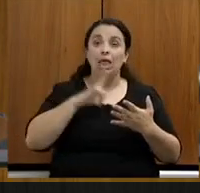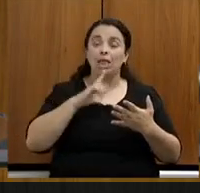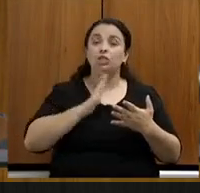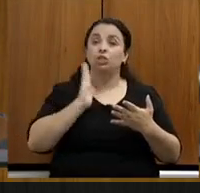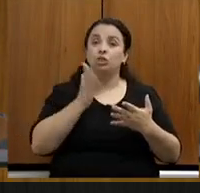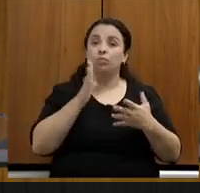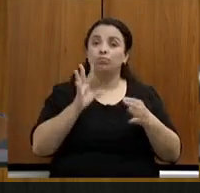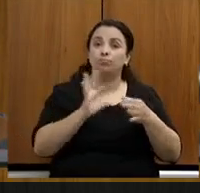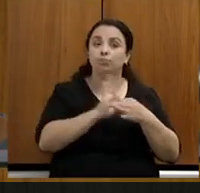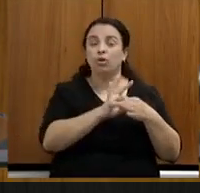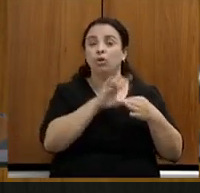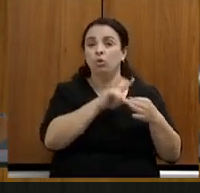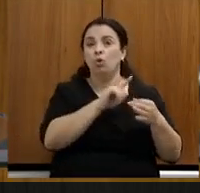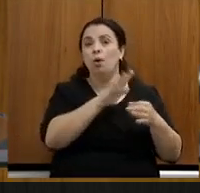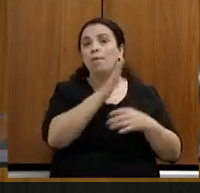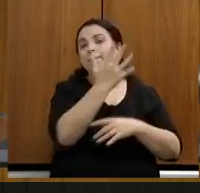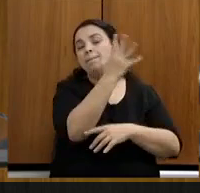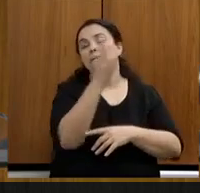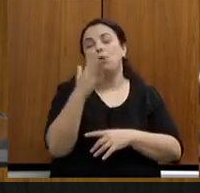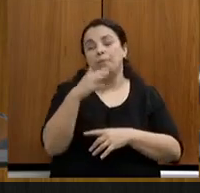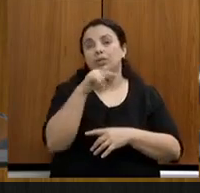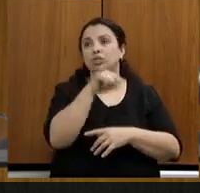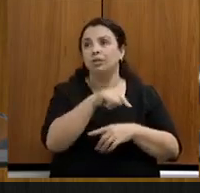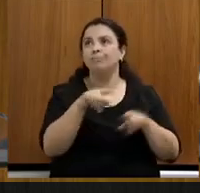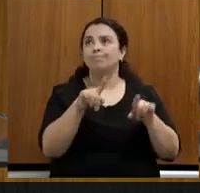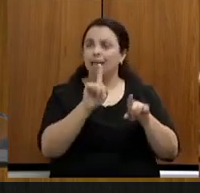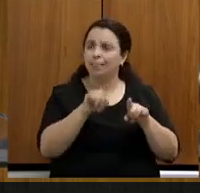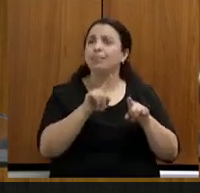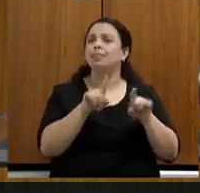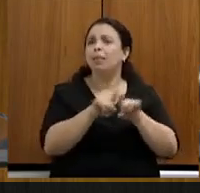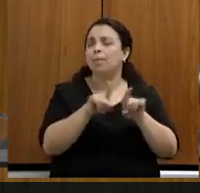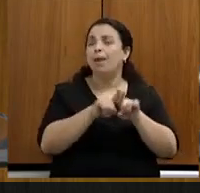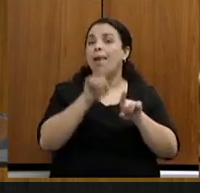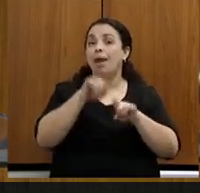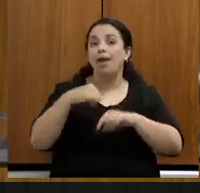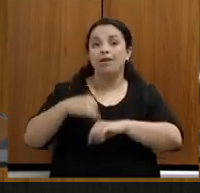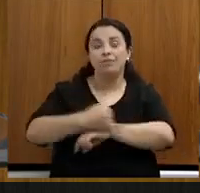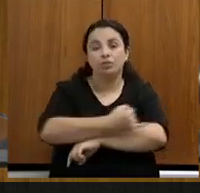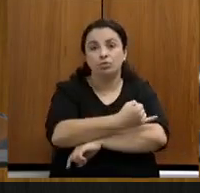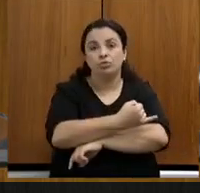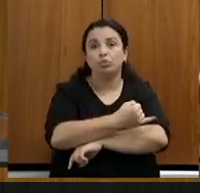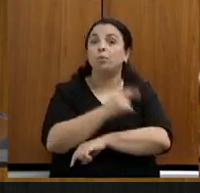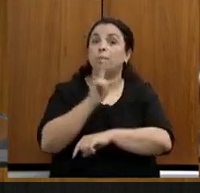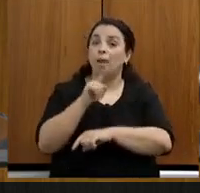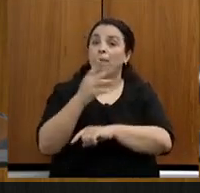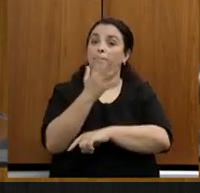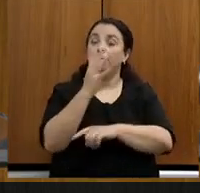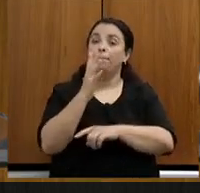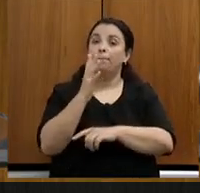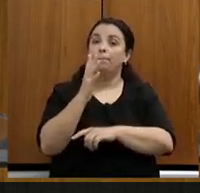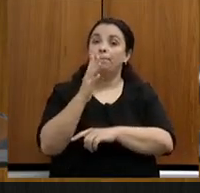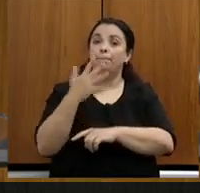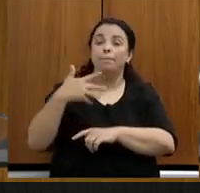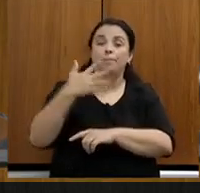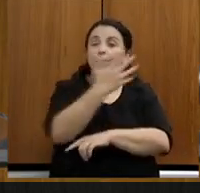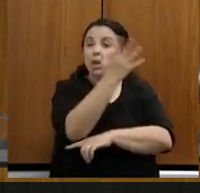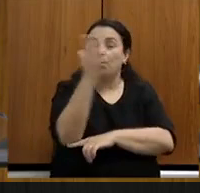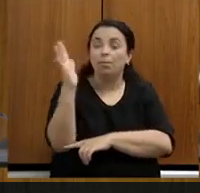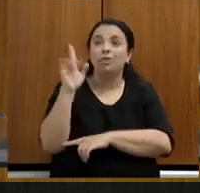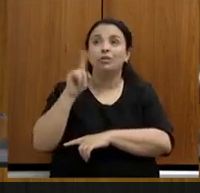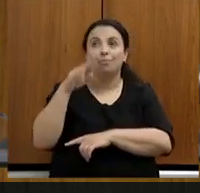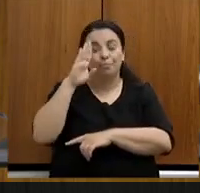além de meio ambiente, ele é infraestrutura, o saneamento é principalmente saúde. A gente está falando aí de